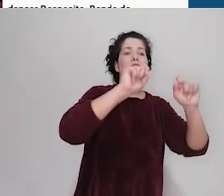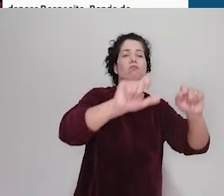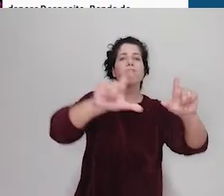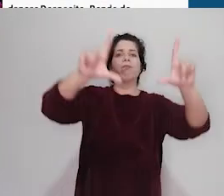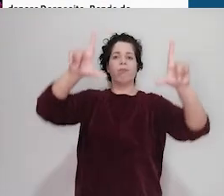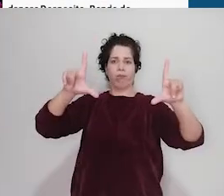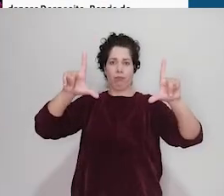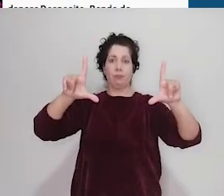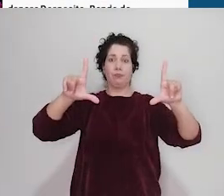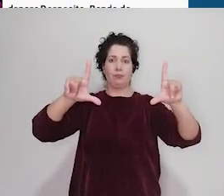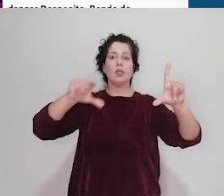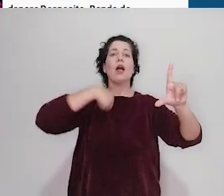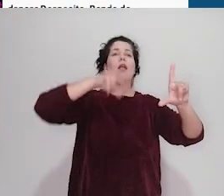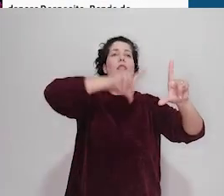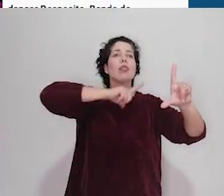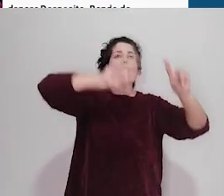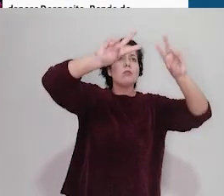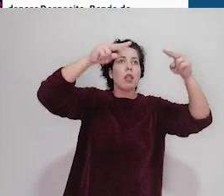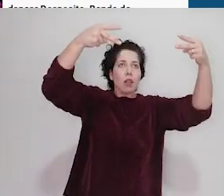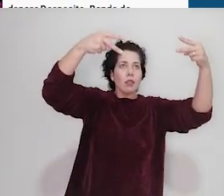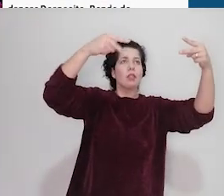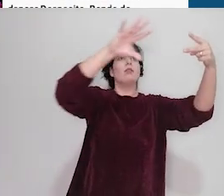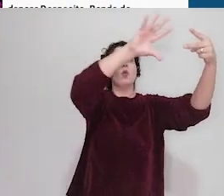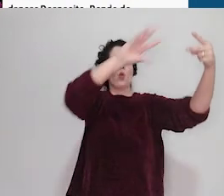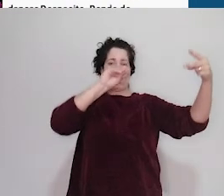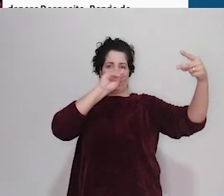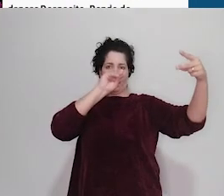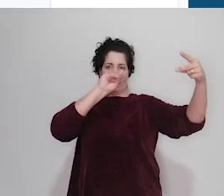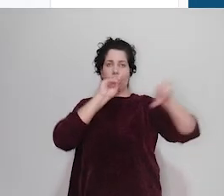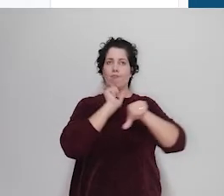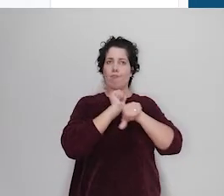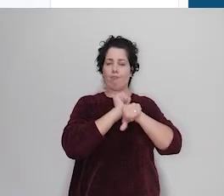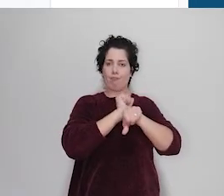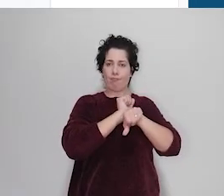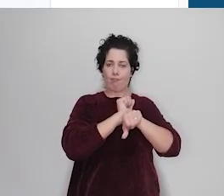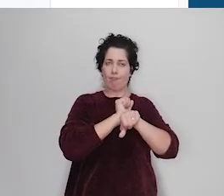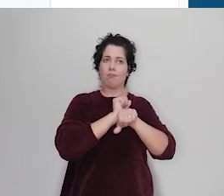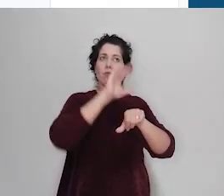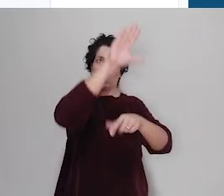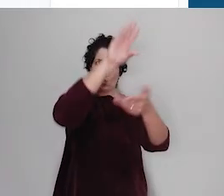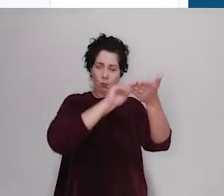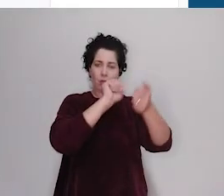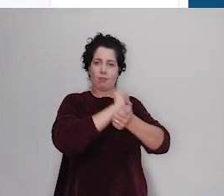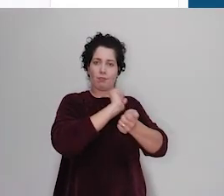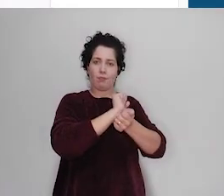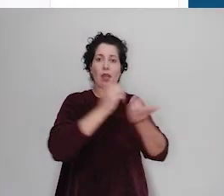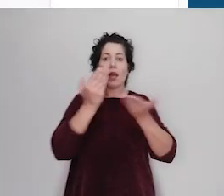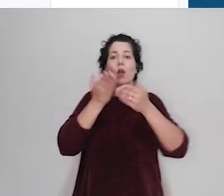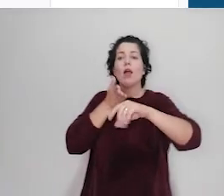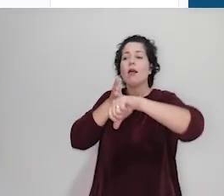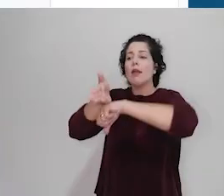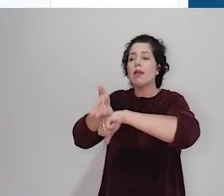barra de endereços do vídeo que você subiu no YouTube E acessar o sistema da